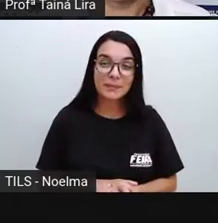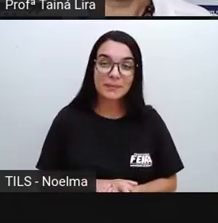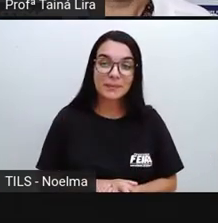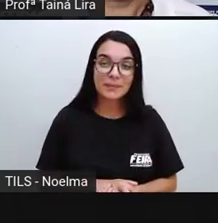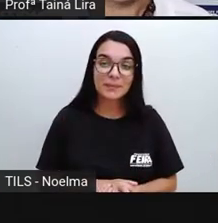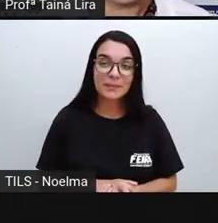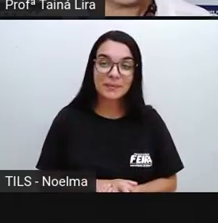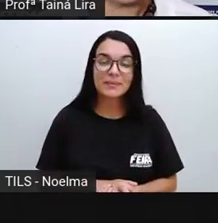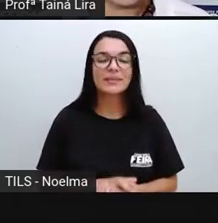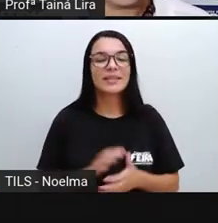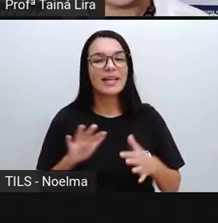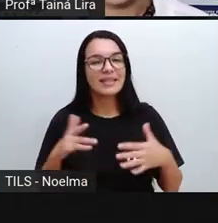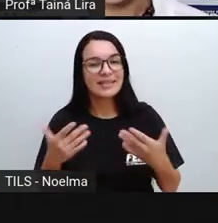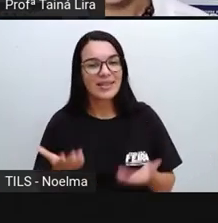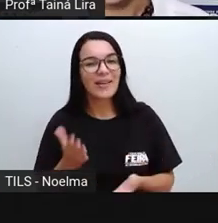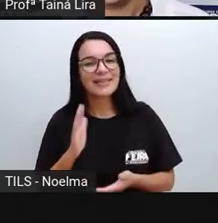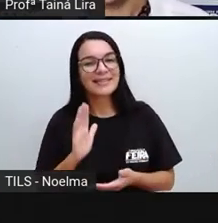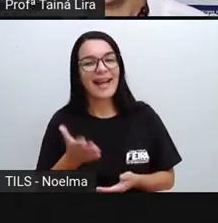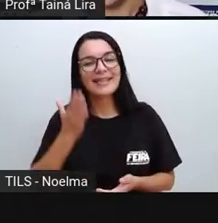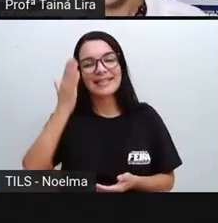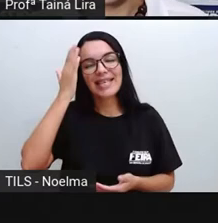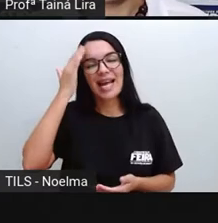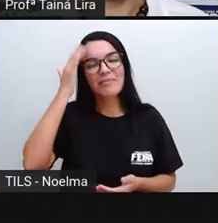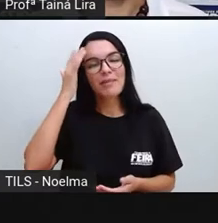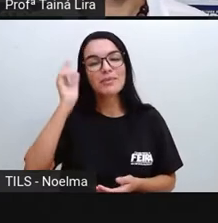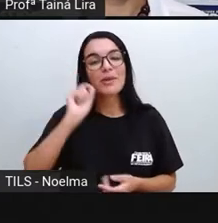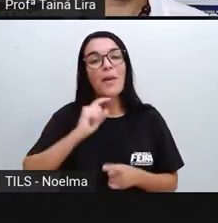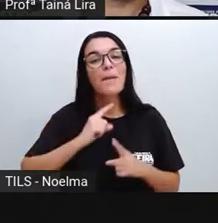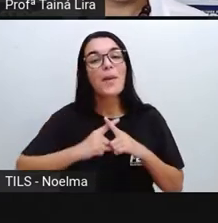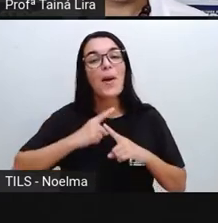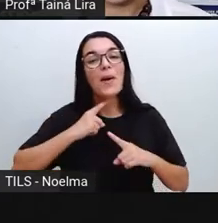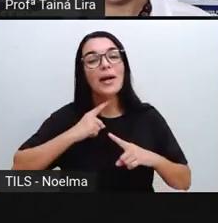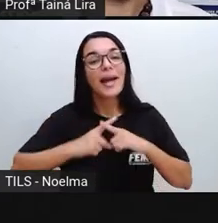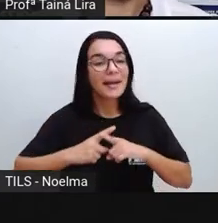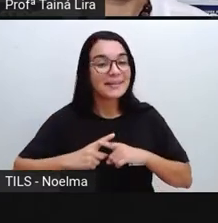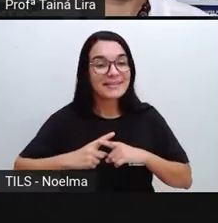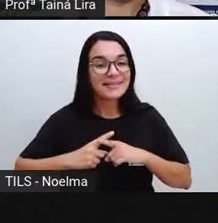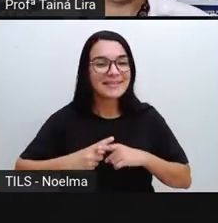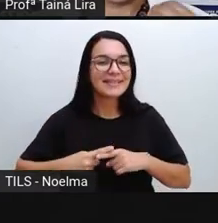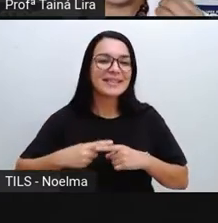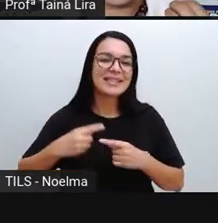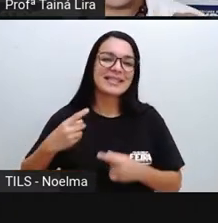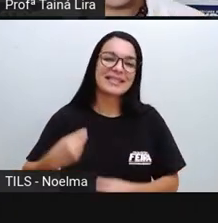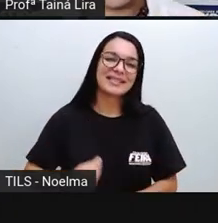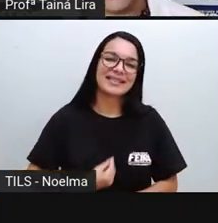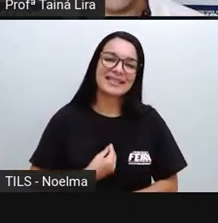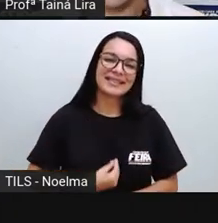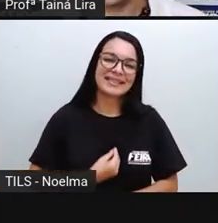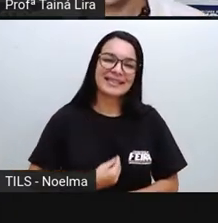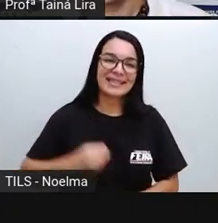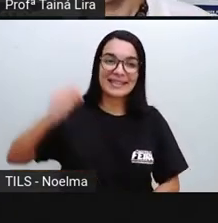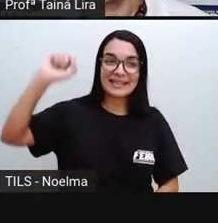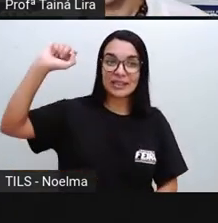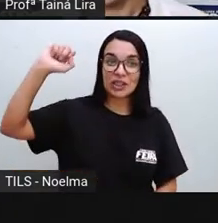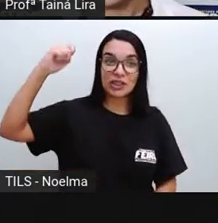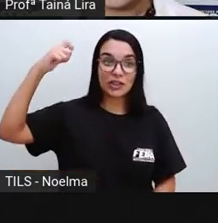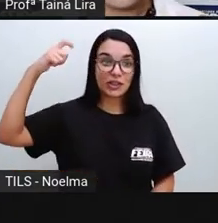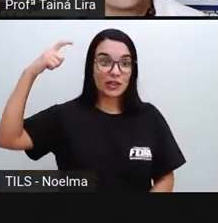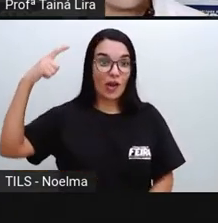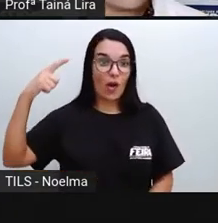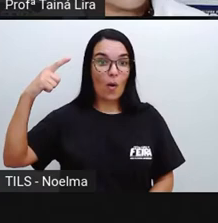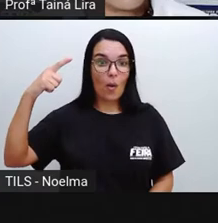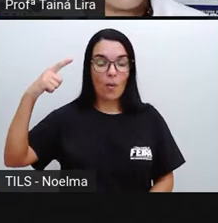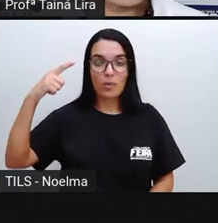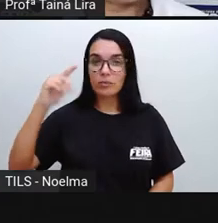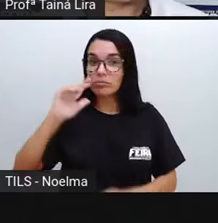Então, nós sabemos, né? Que o dia começou por conta, principalmente, ali da presença do sol. Mesmo